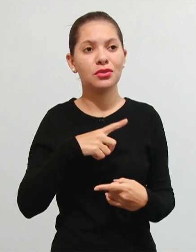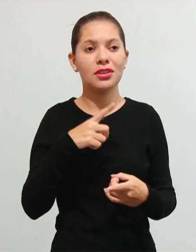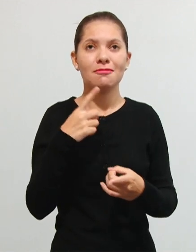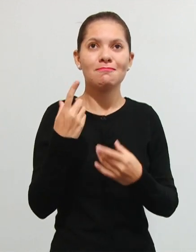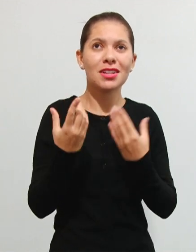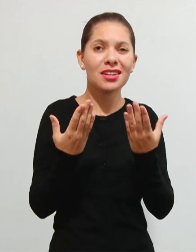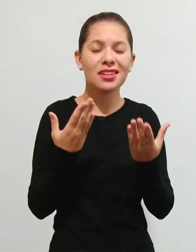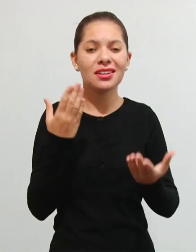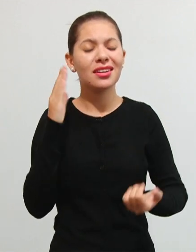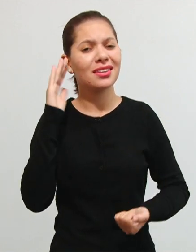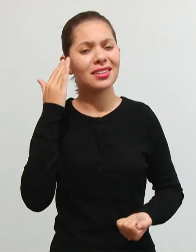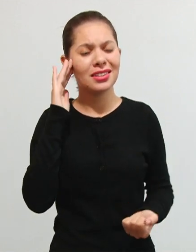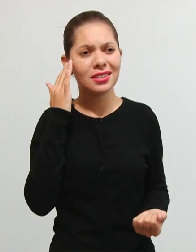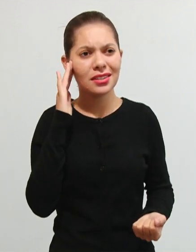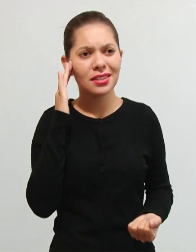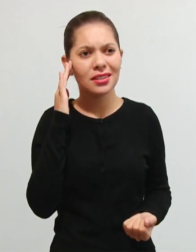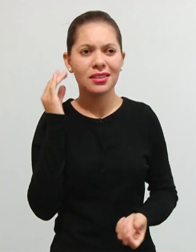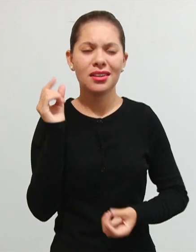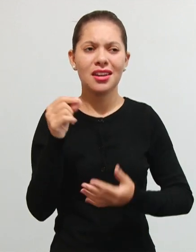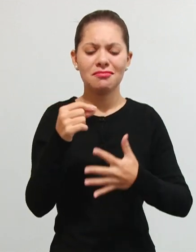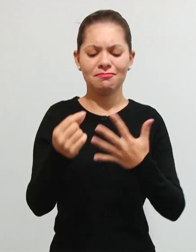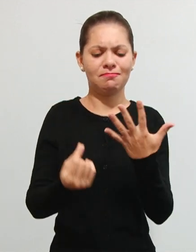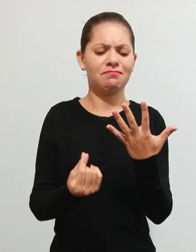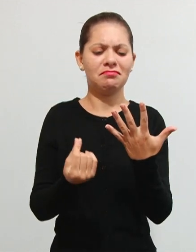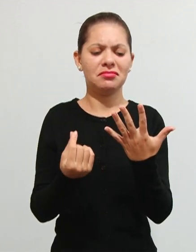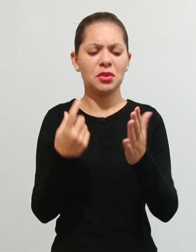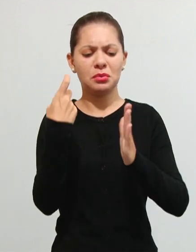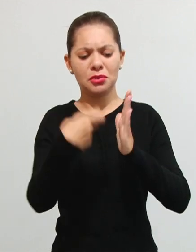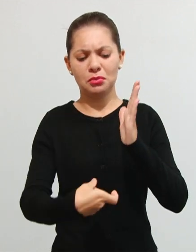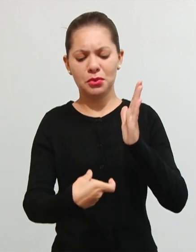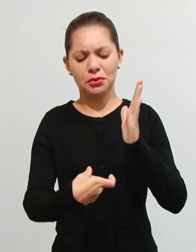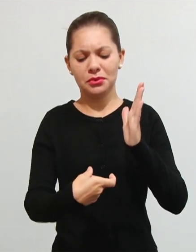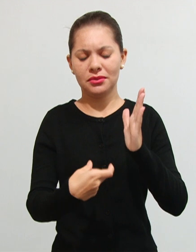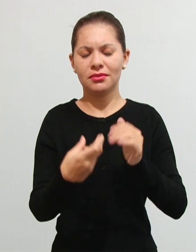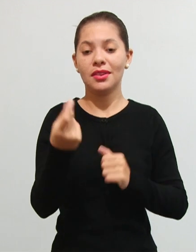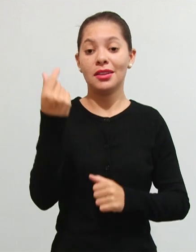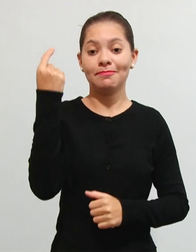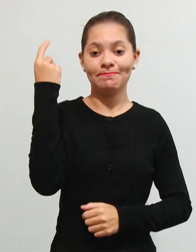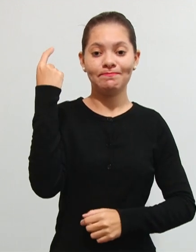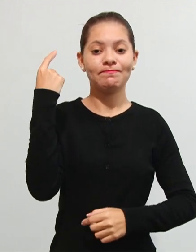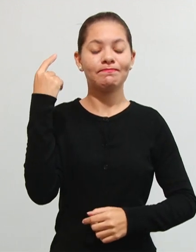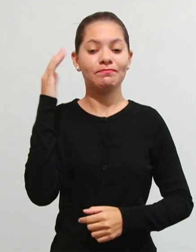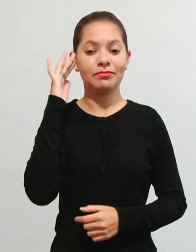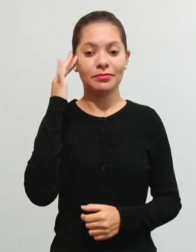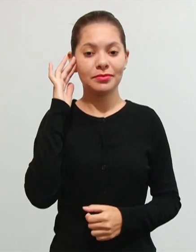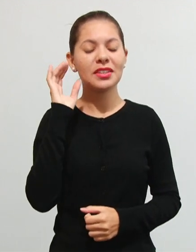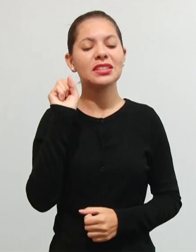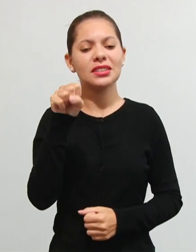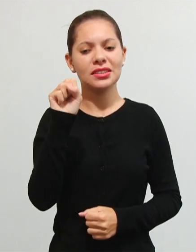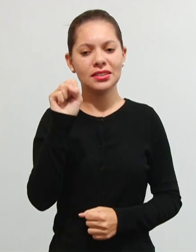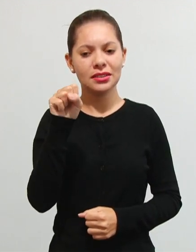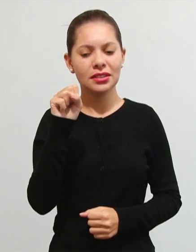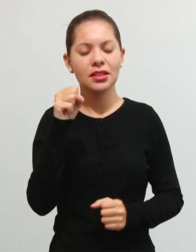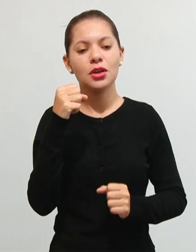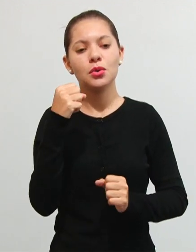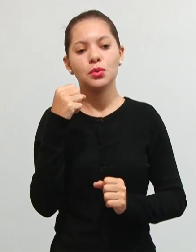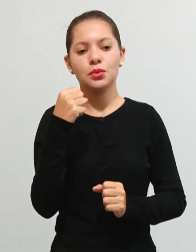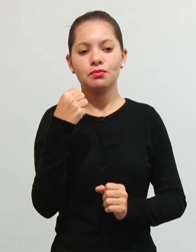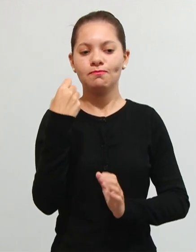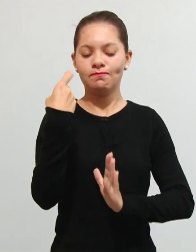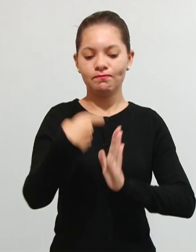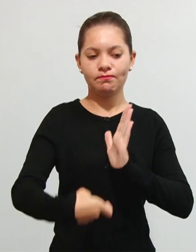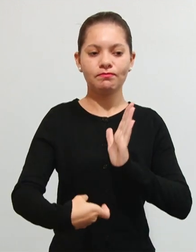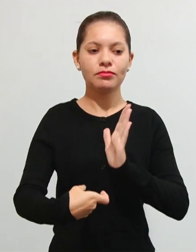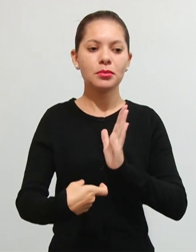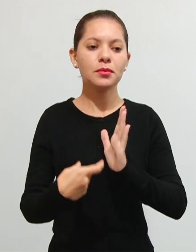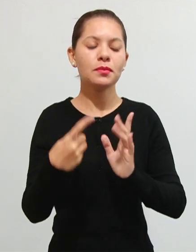se era para ser considerado um tributo ou não mas já foi pacificado o entendimento de que é sim um tributo é